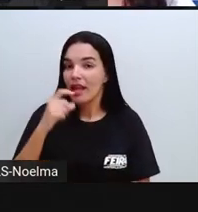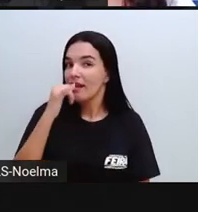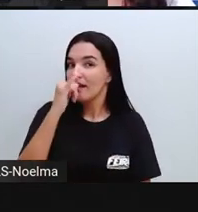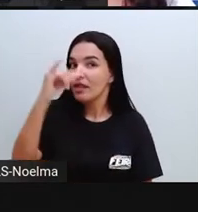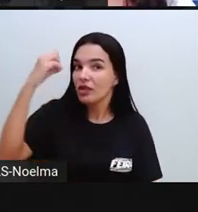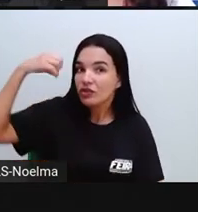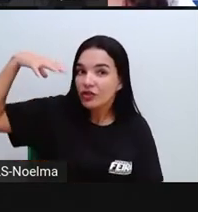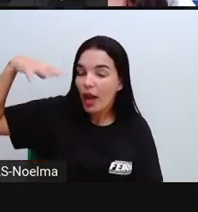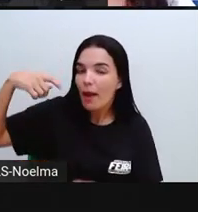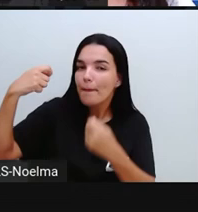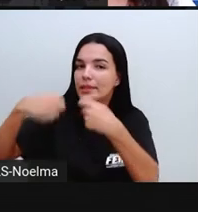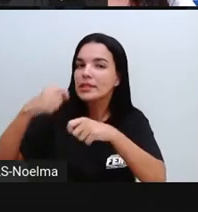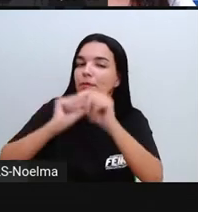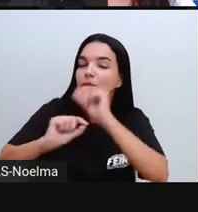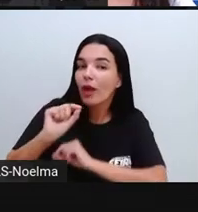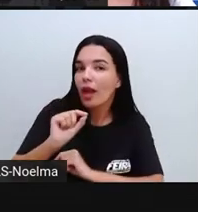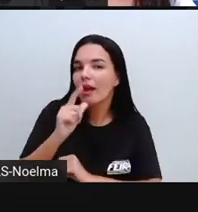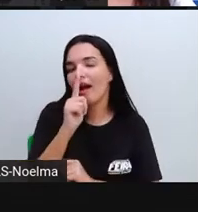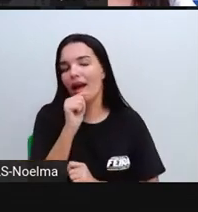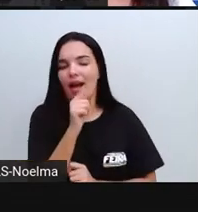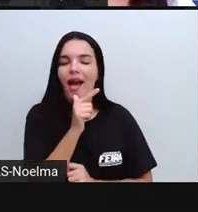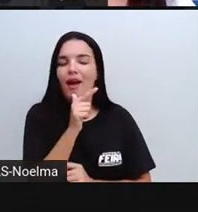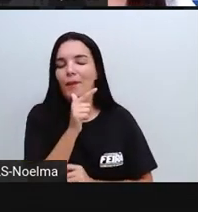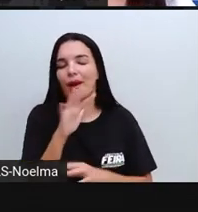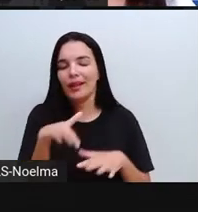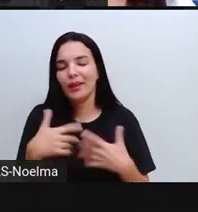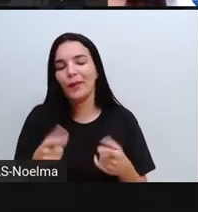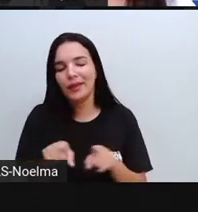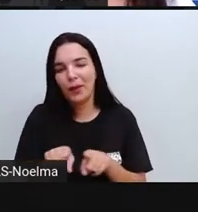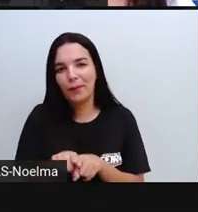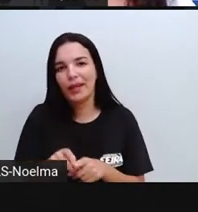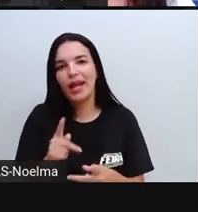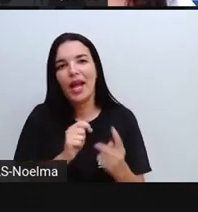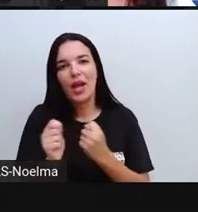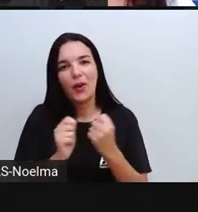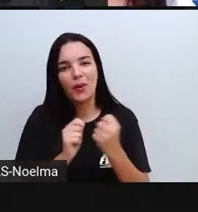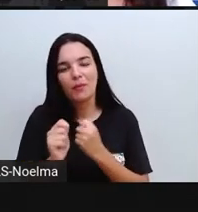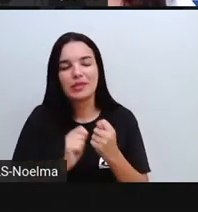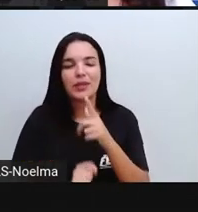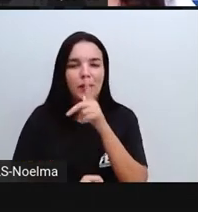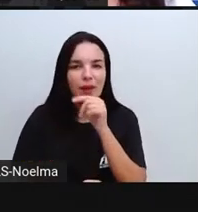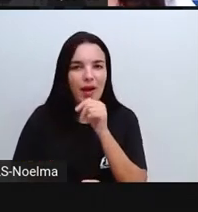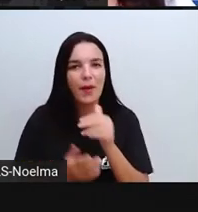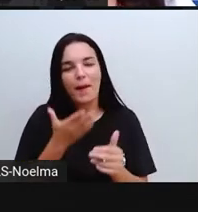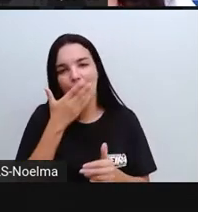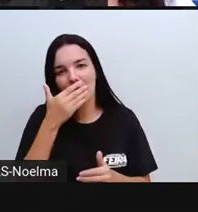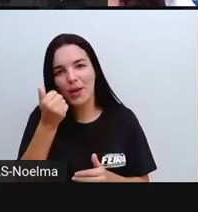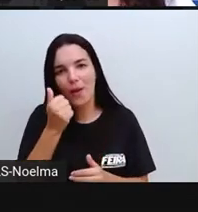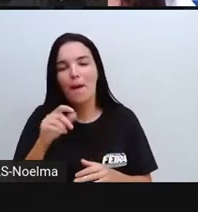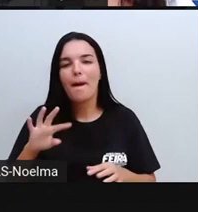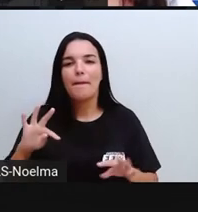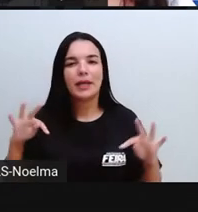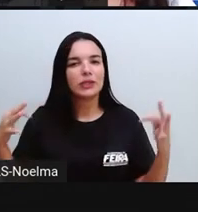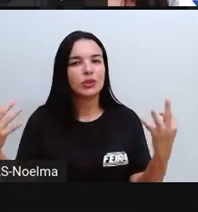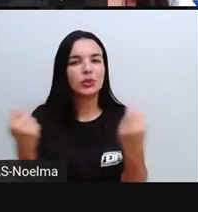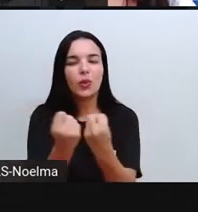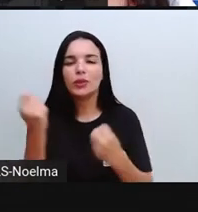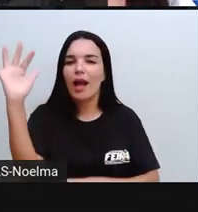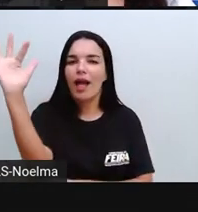nós utilizamos o quê? A água, né? A água, ela é utilizada, a principal fonte de energia